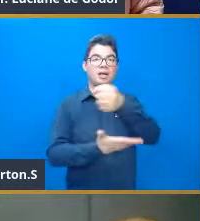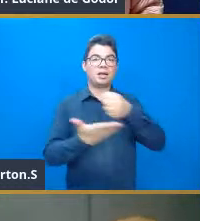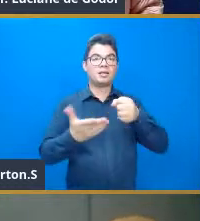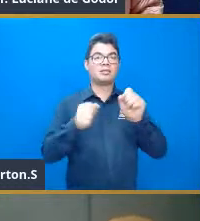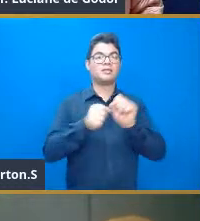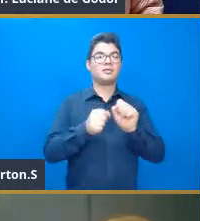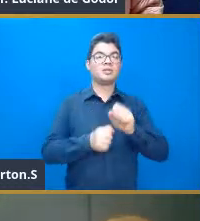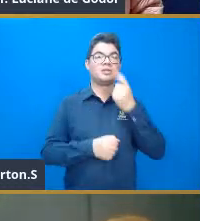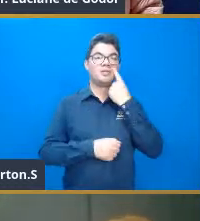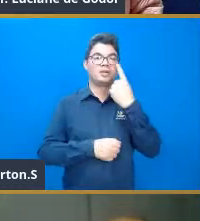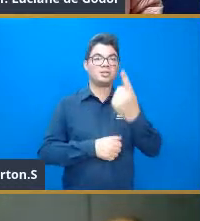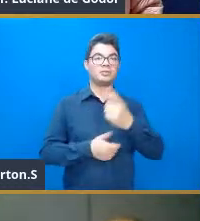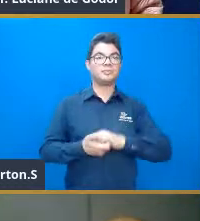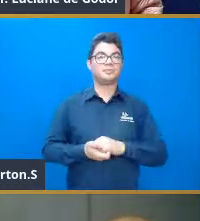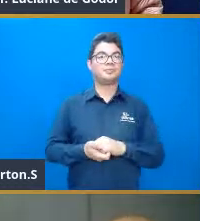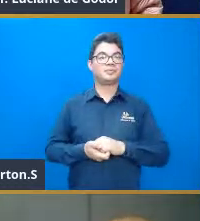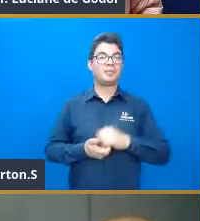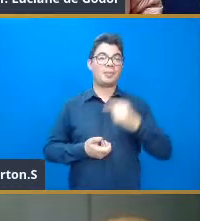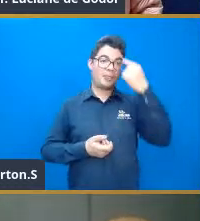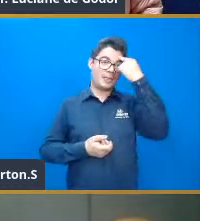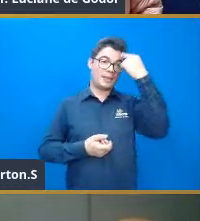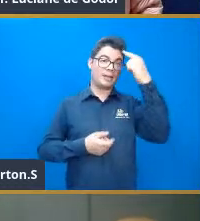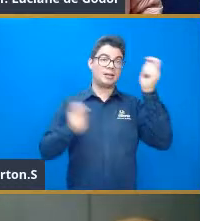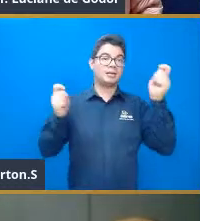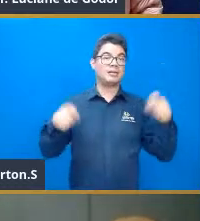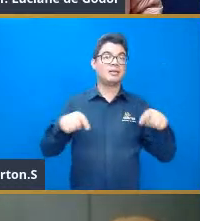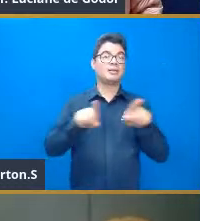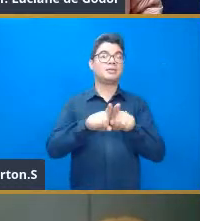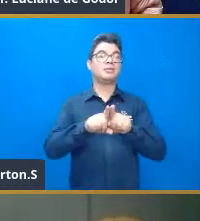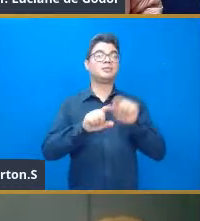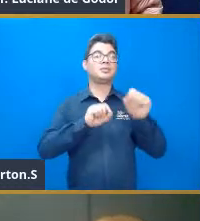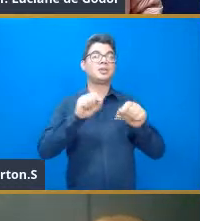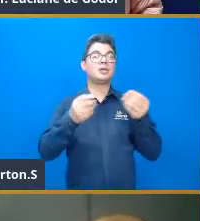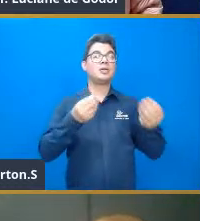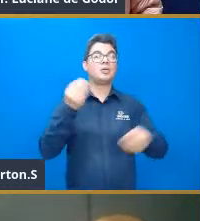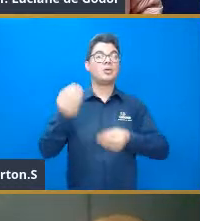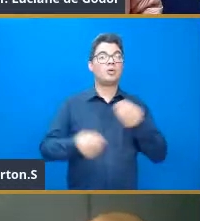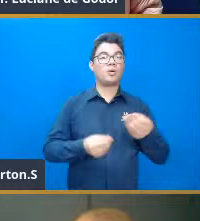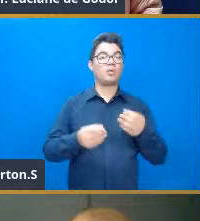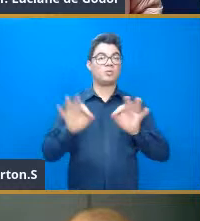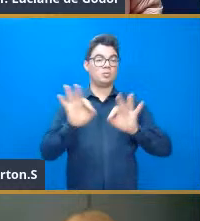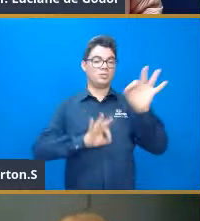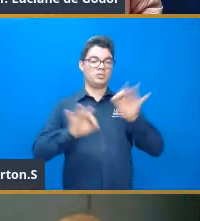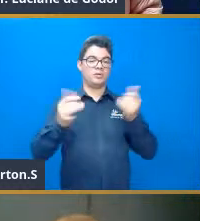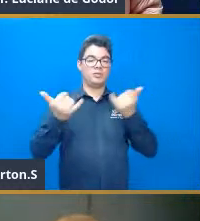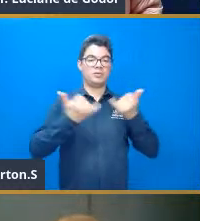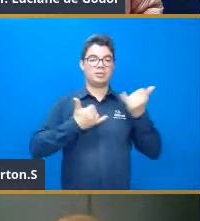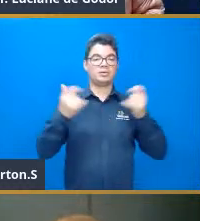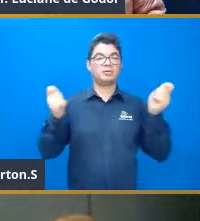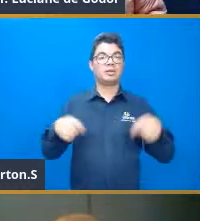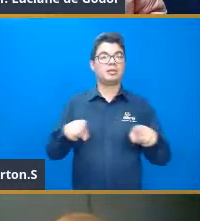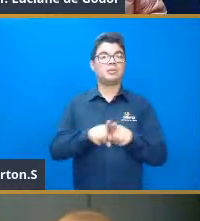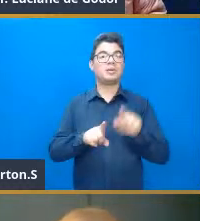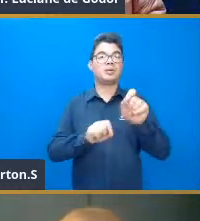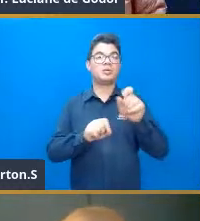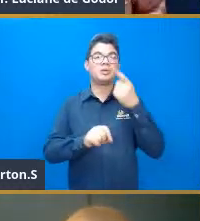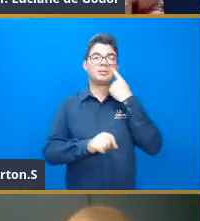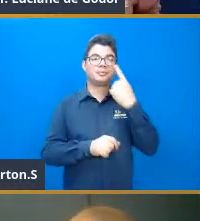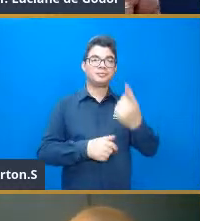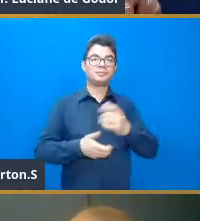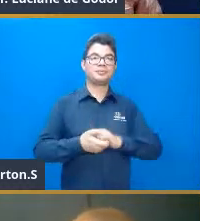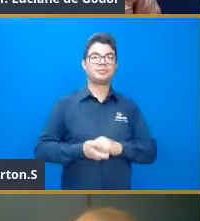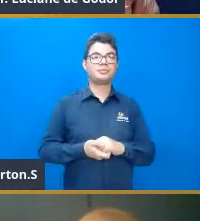variável X, e aí é só pensar, só pensar aqui em como obter essas informações. Então, note, aquela constante, ela